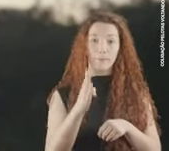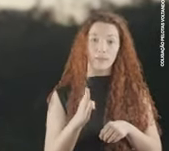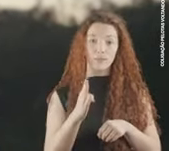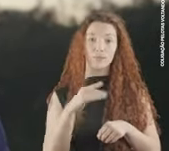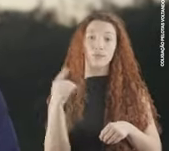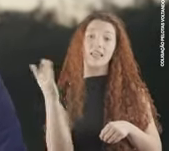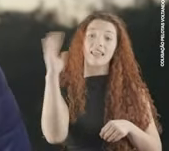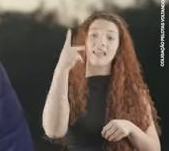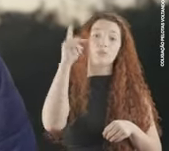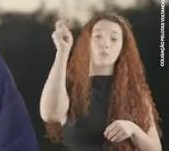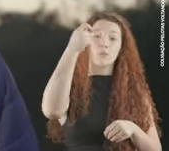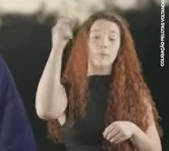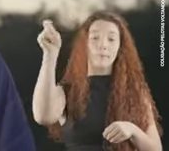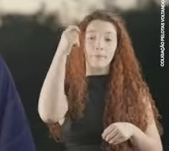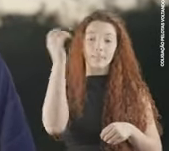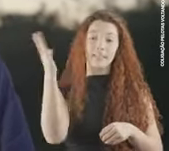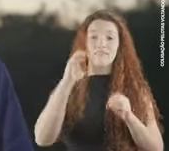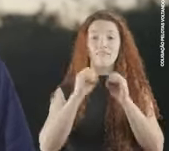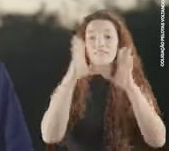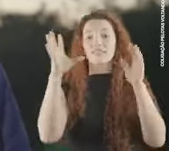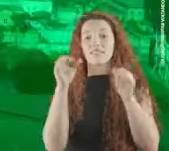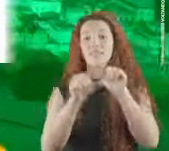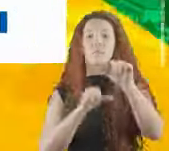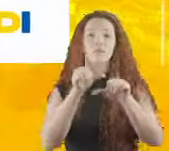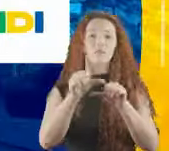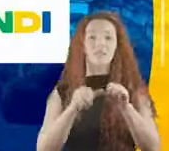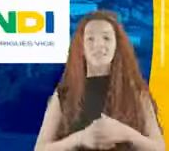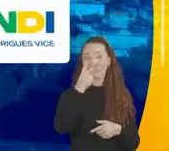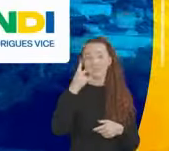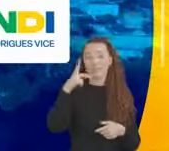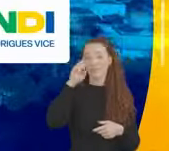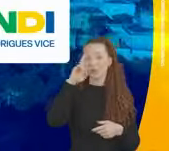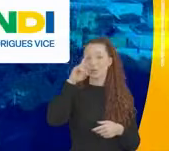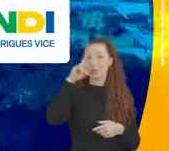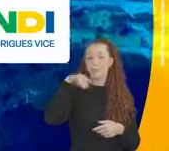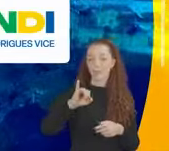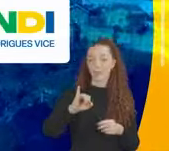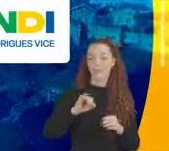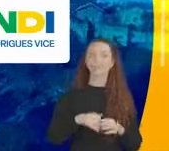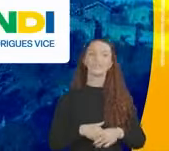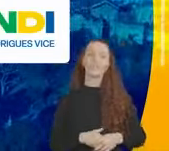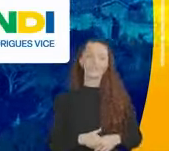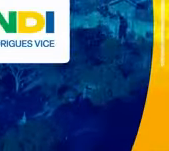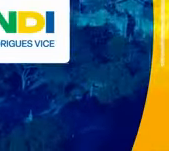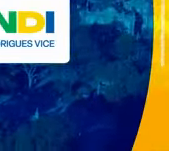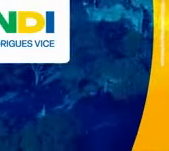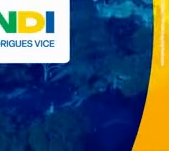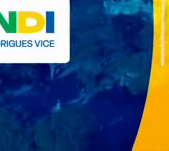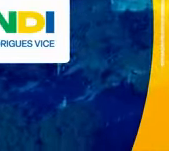traga sua bandeira e venha festejar a mudança. 22 é Peronde.